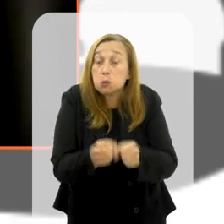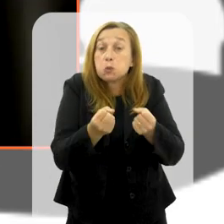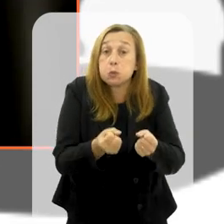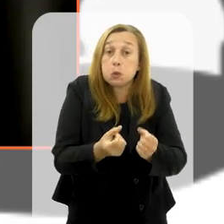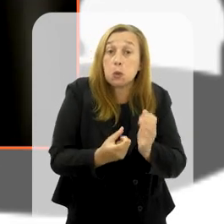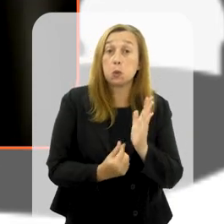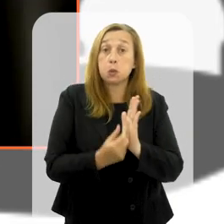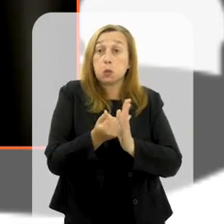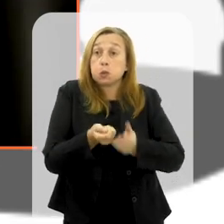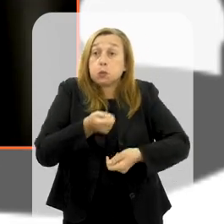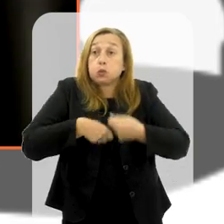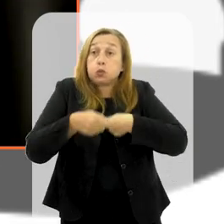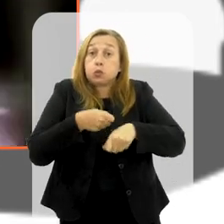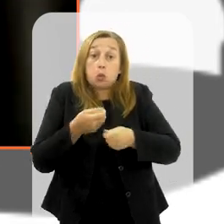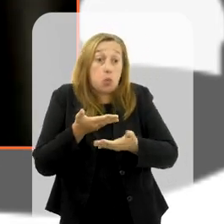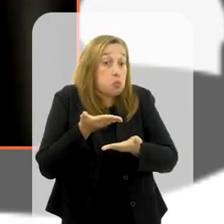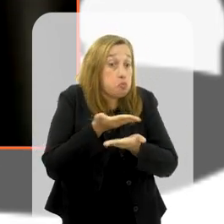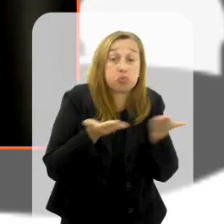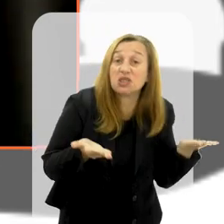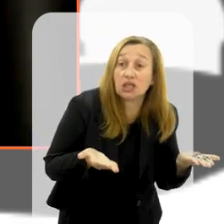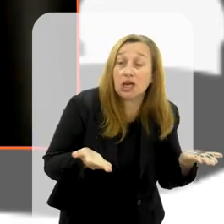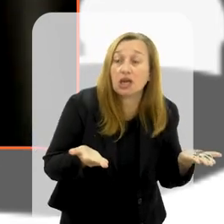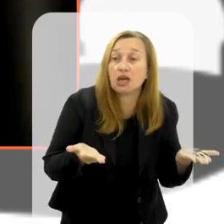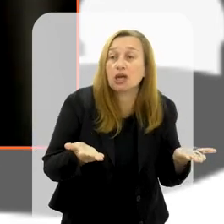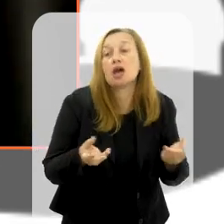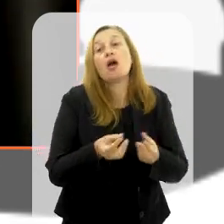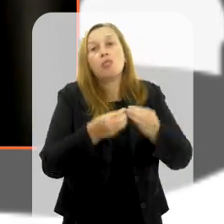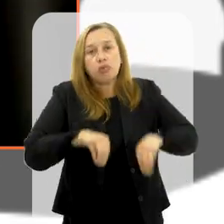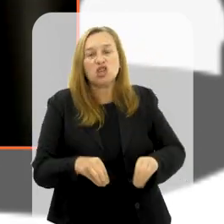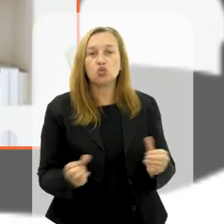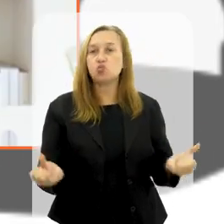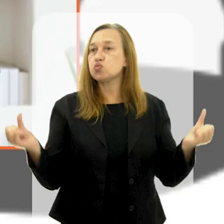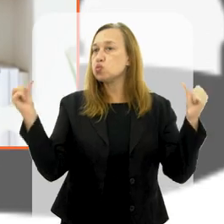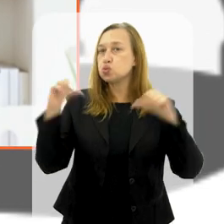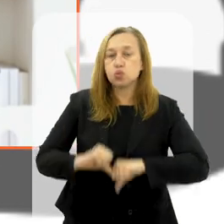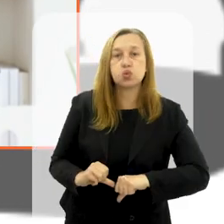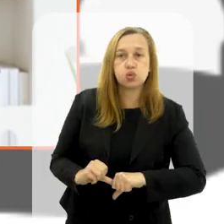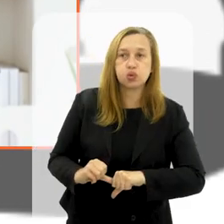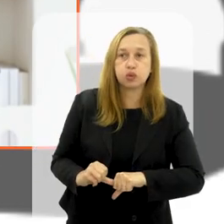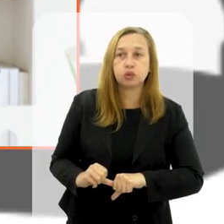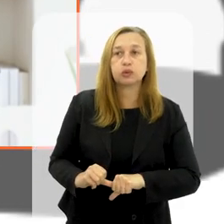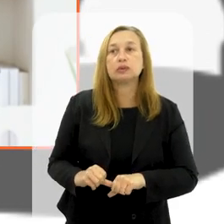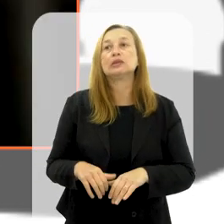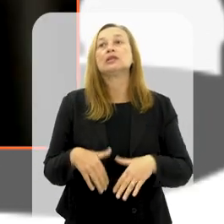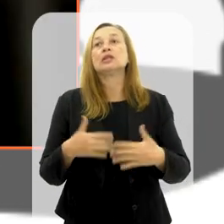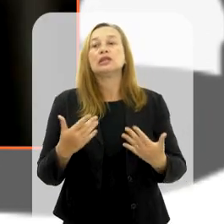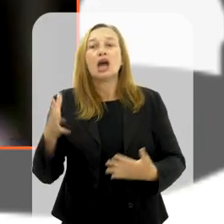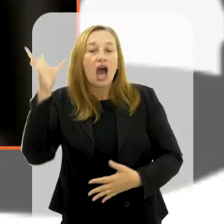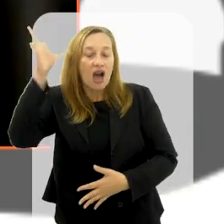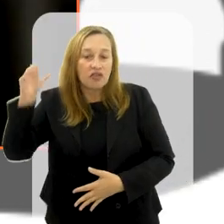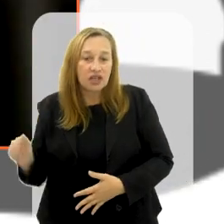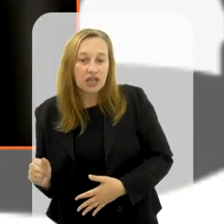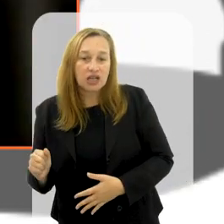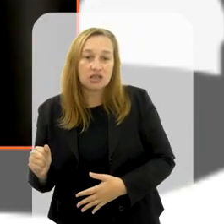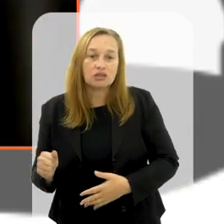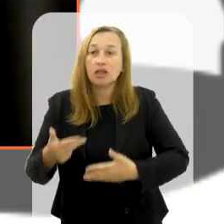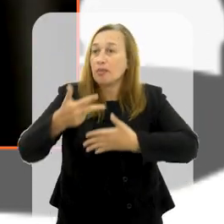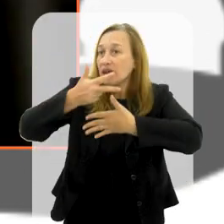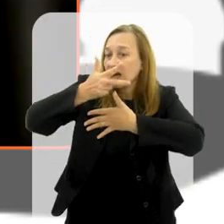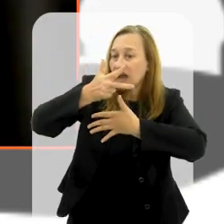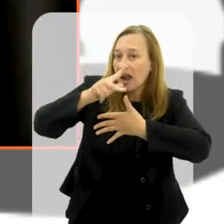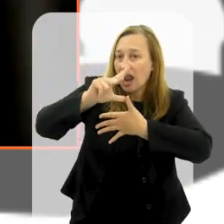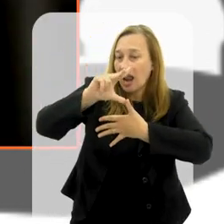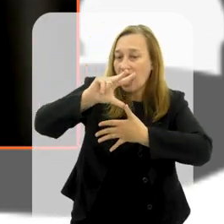quebrar com economias que podem se despedaçar e que podem ter um efeito dominó no continente africano, aqui na América